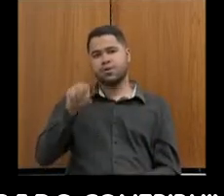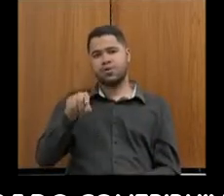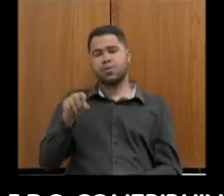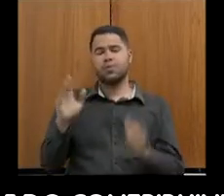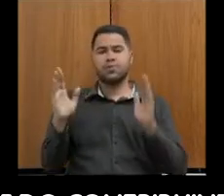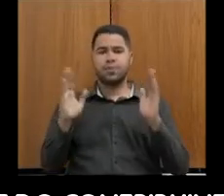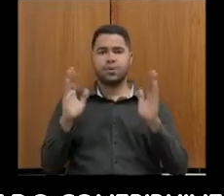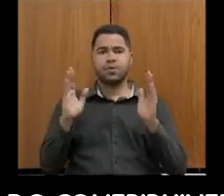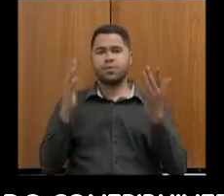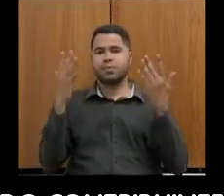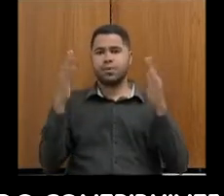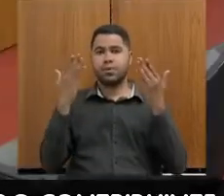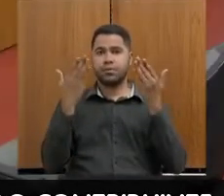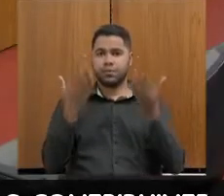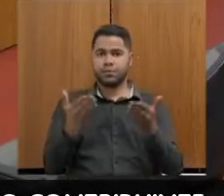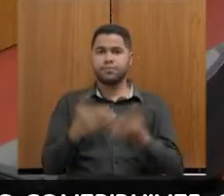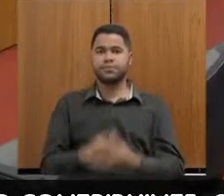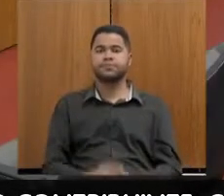parabéns a todos.